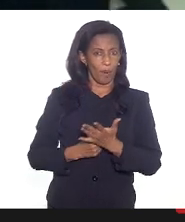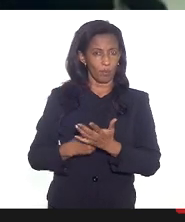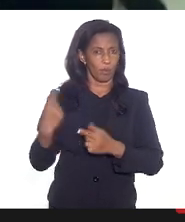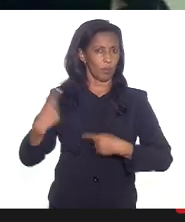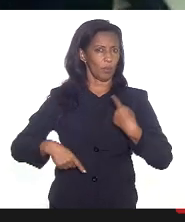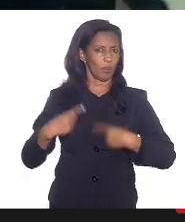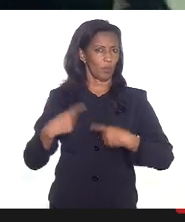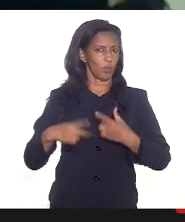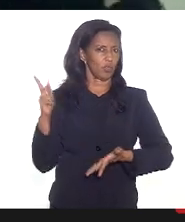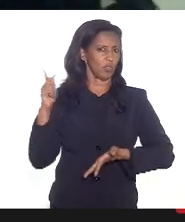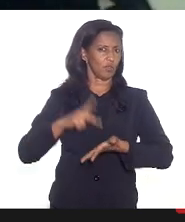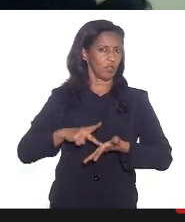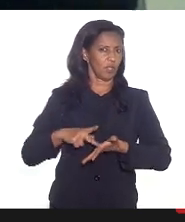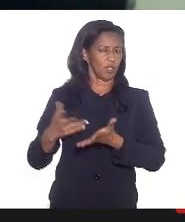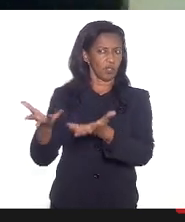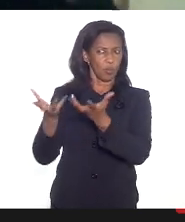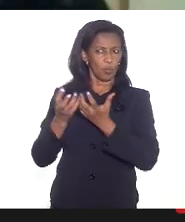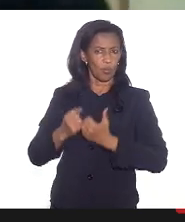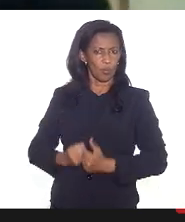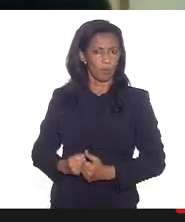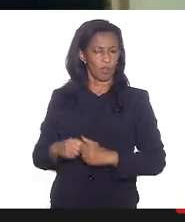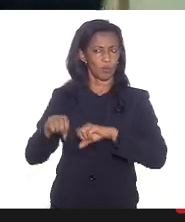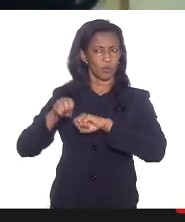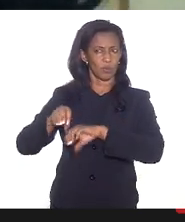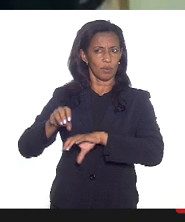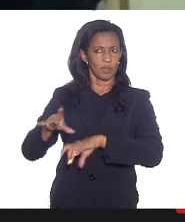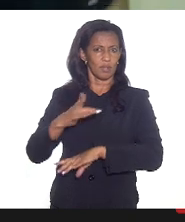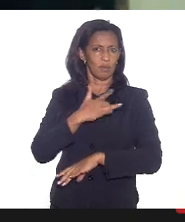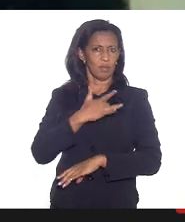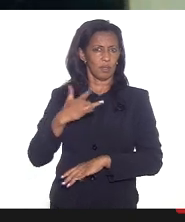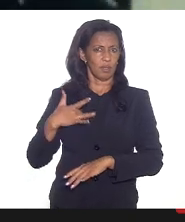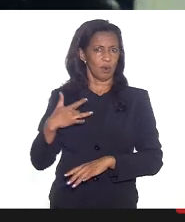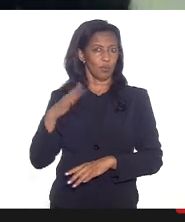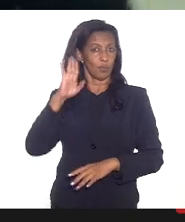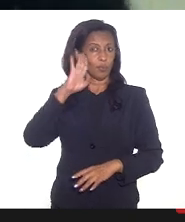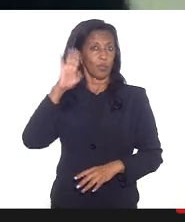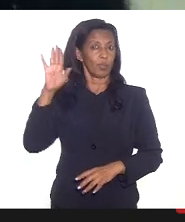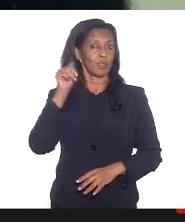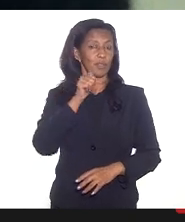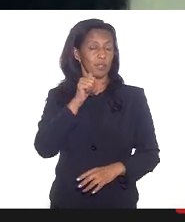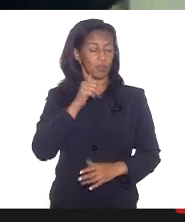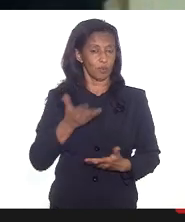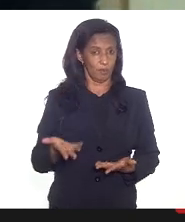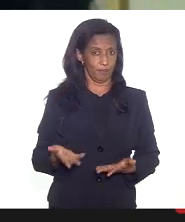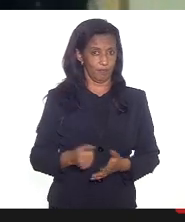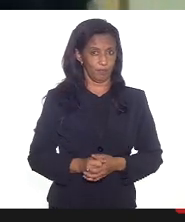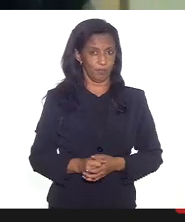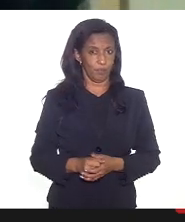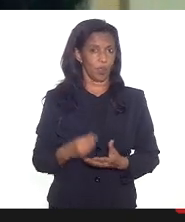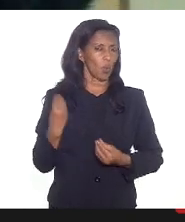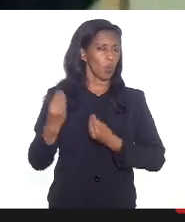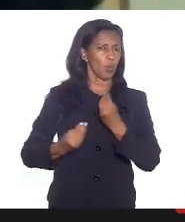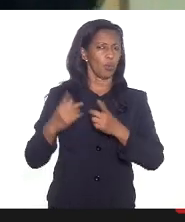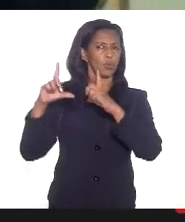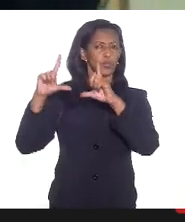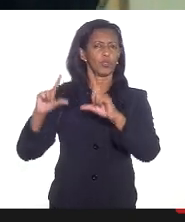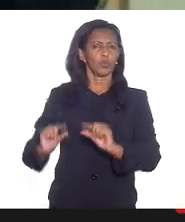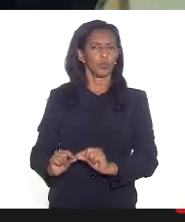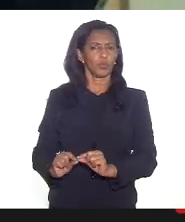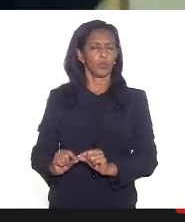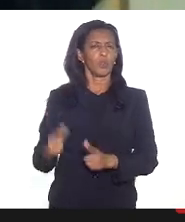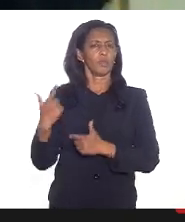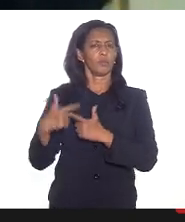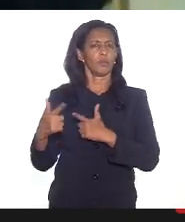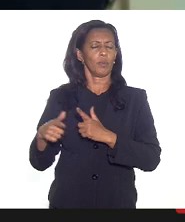política de fato de acolhimento humanização e educação e saúde priorizando essas mulheres como minimizar esse desastre